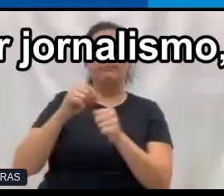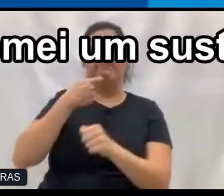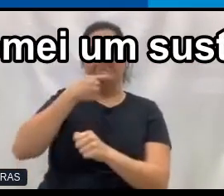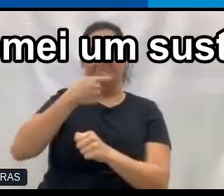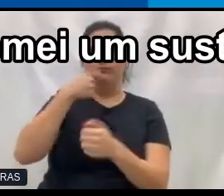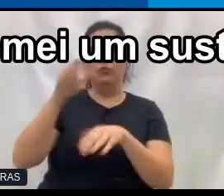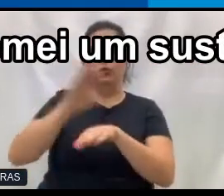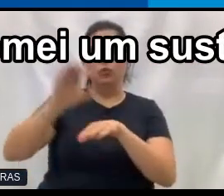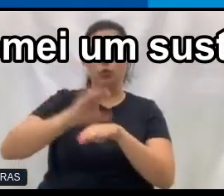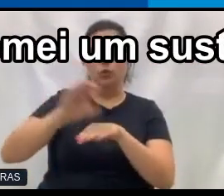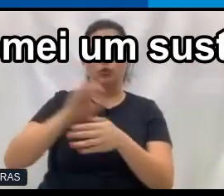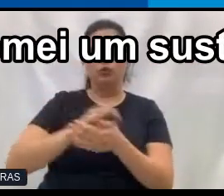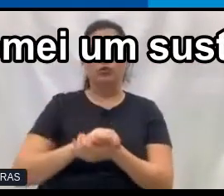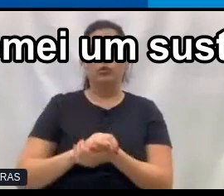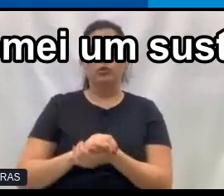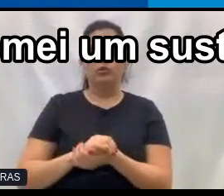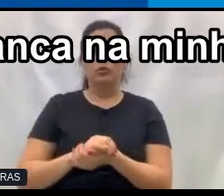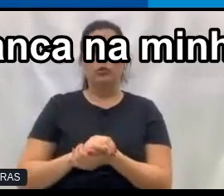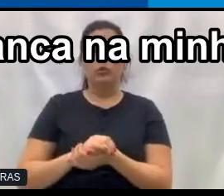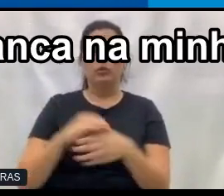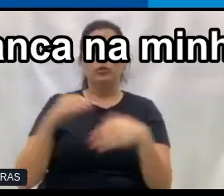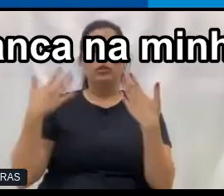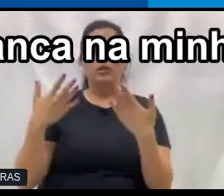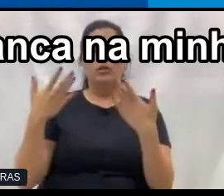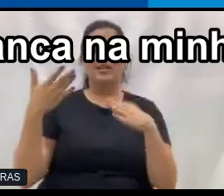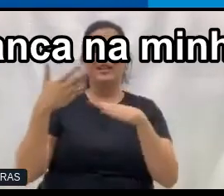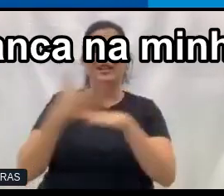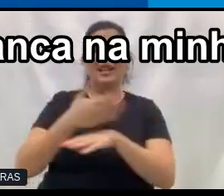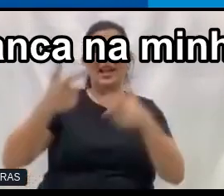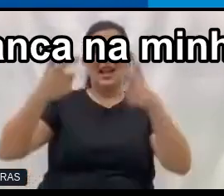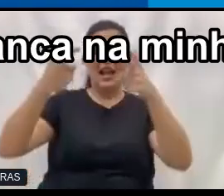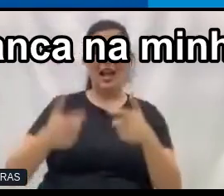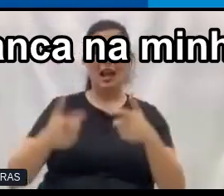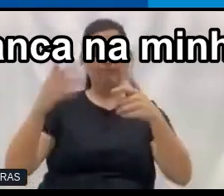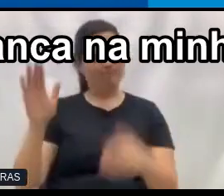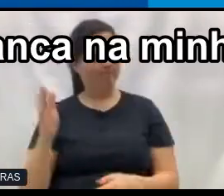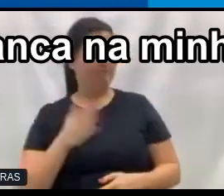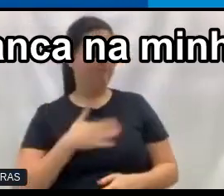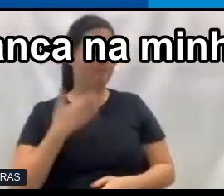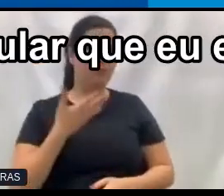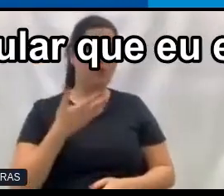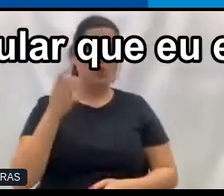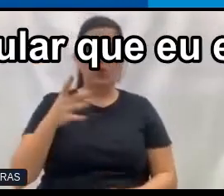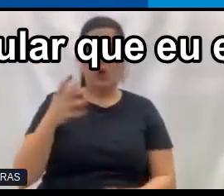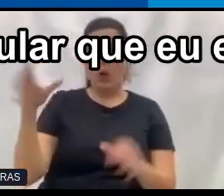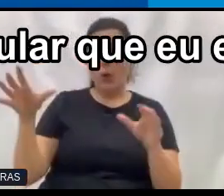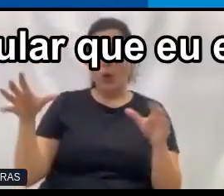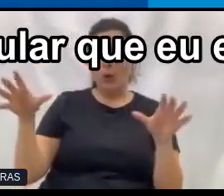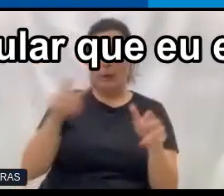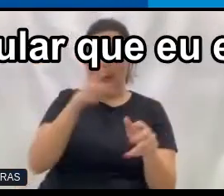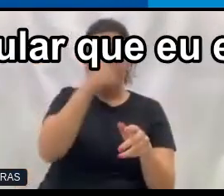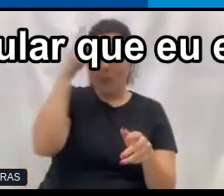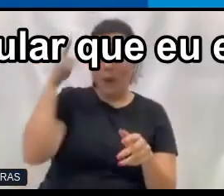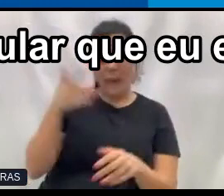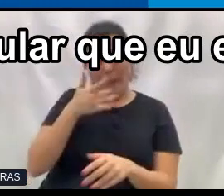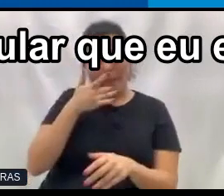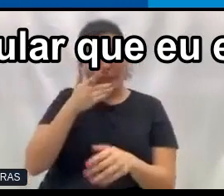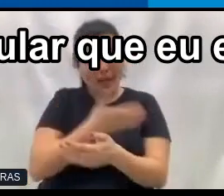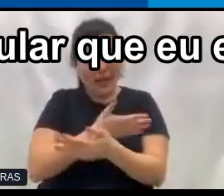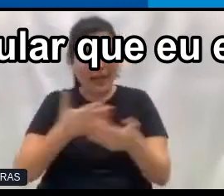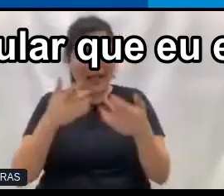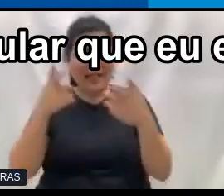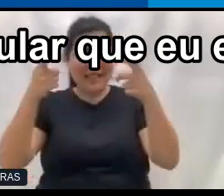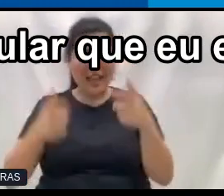fazer jornalismo, eu entrei na sala e tomei um susto, porque só tinha gente branca na minha sala. E eu falei, meu, nem